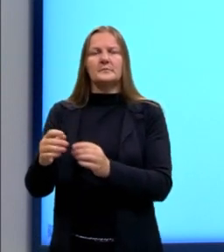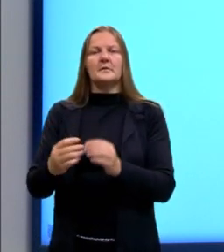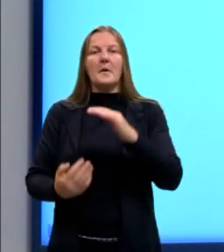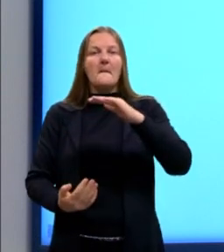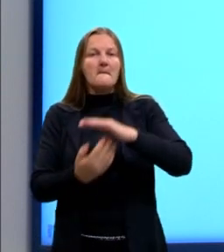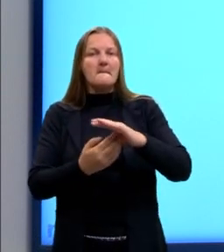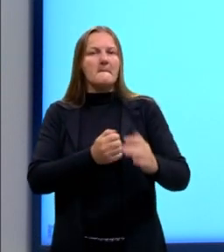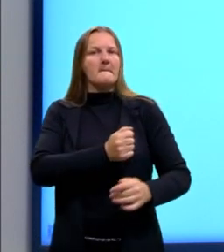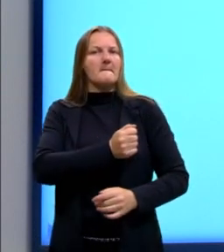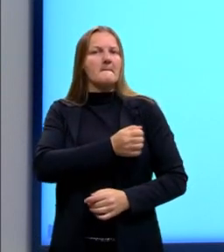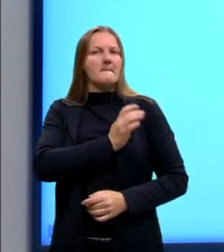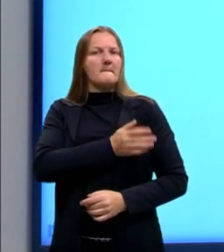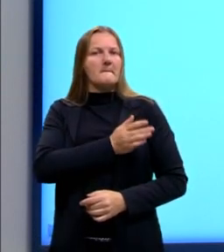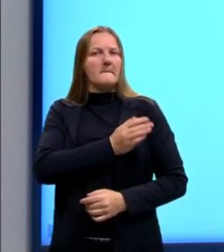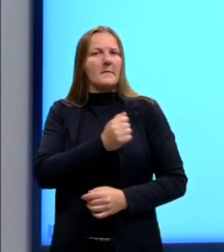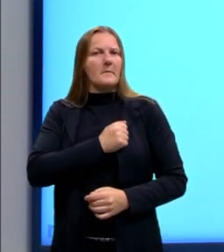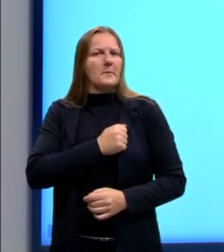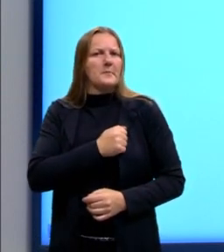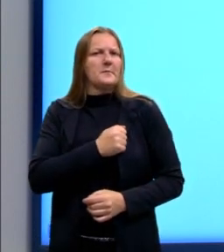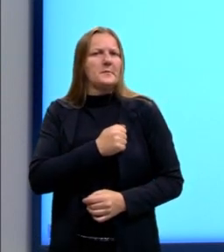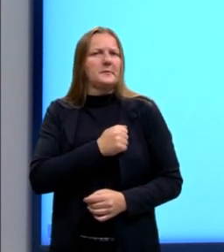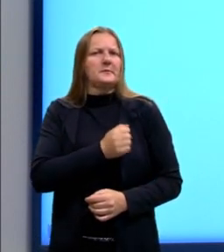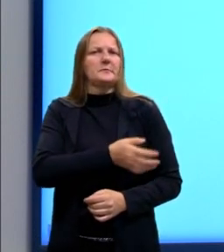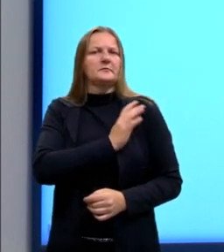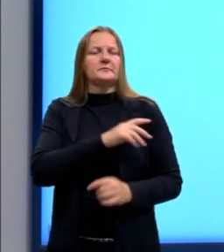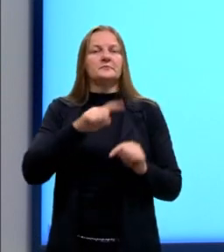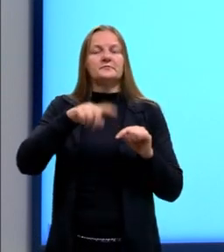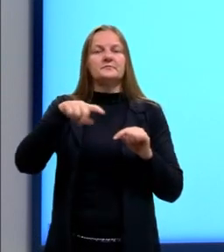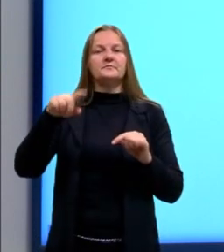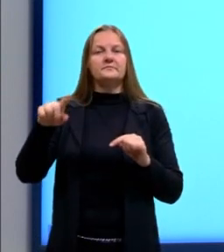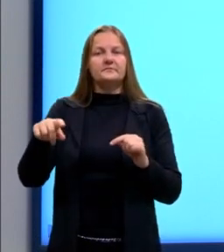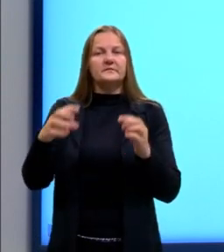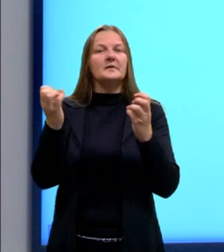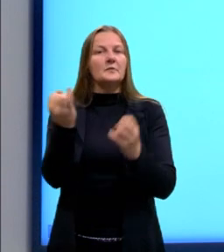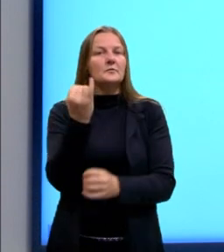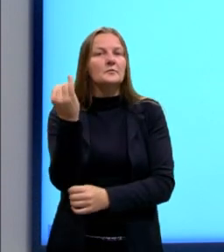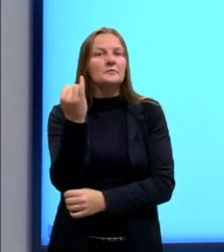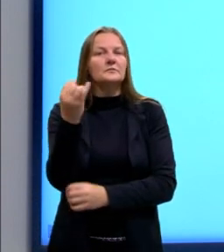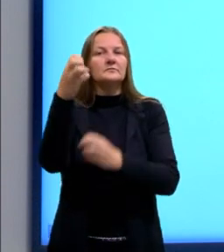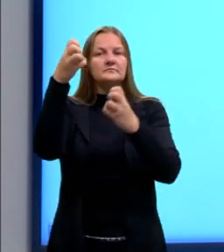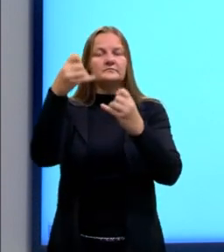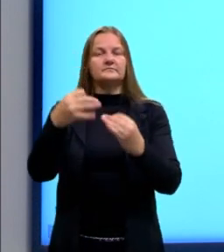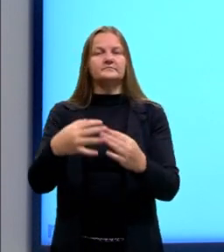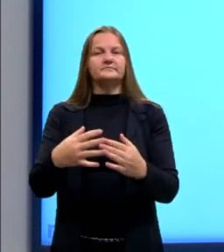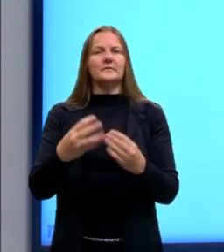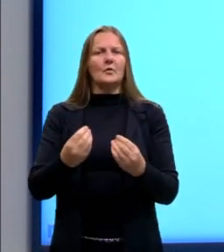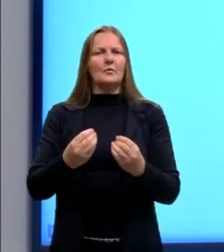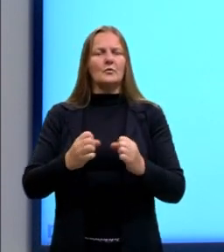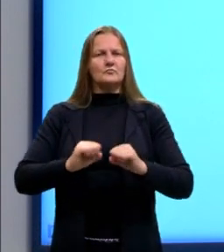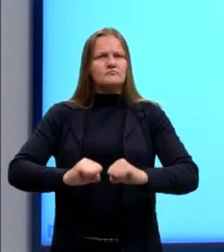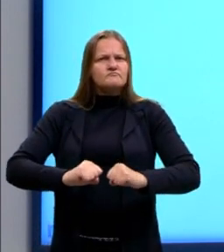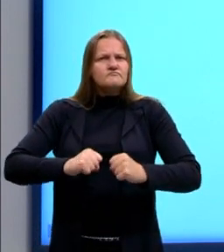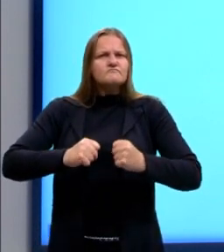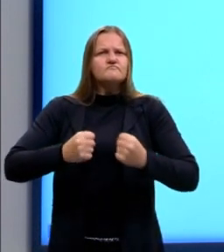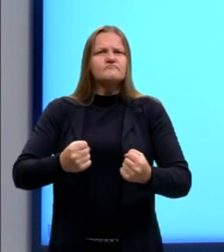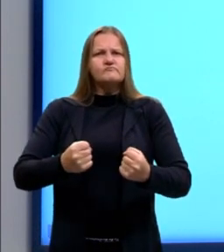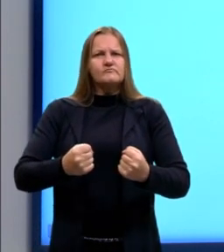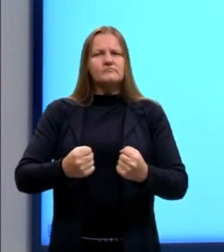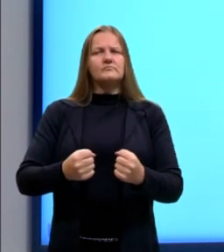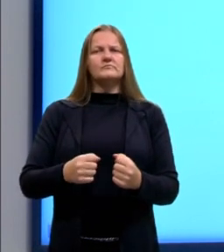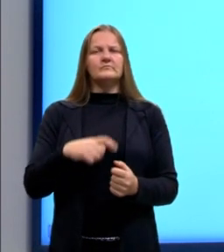máxima. Outra informação importante fala, A para o ganho de condicionamento físico